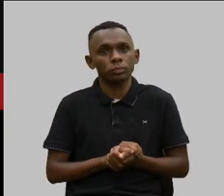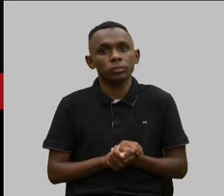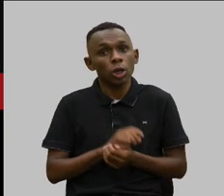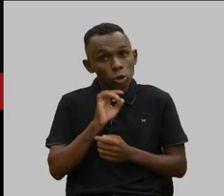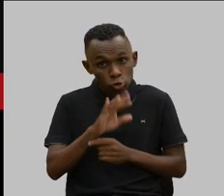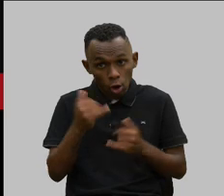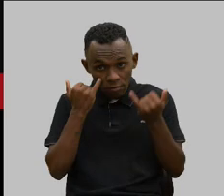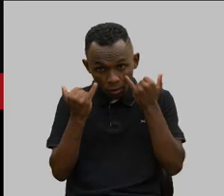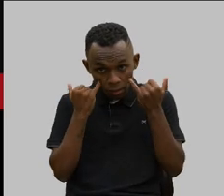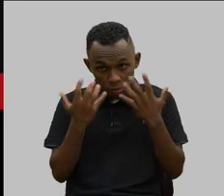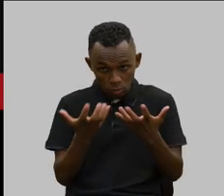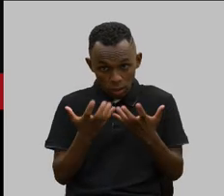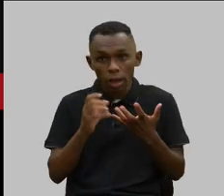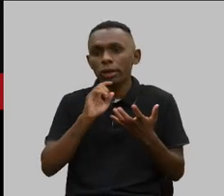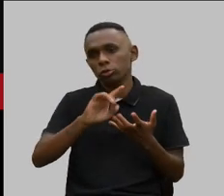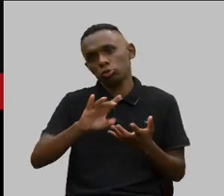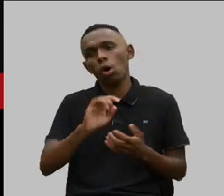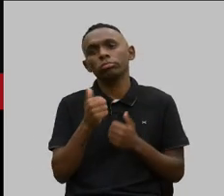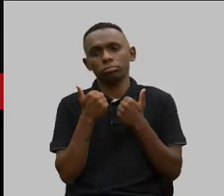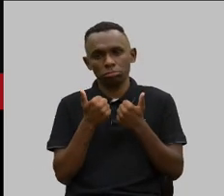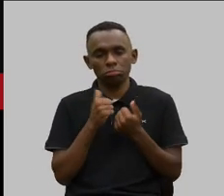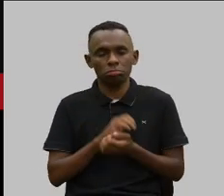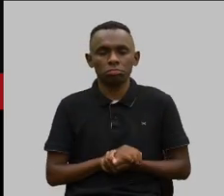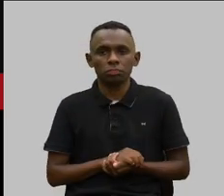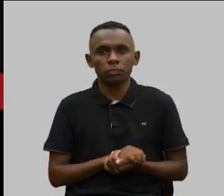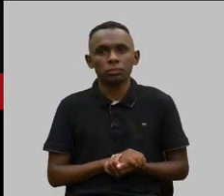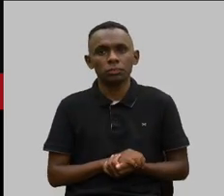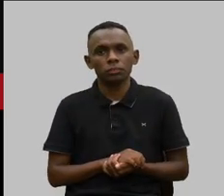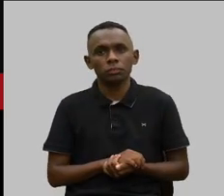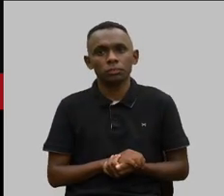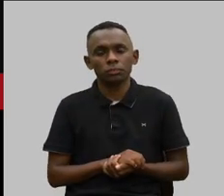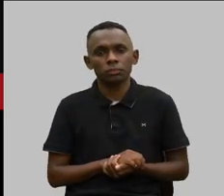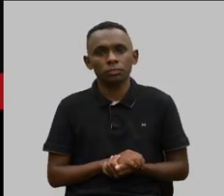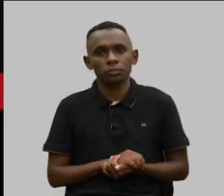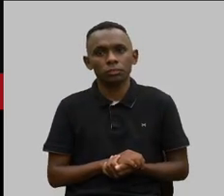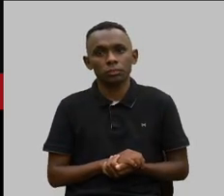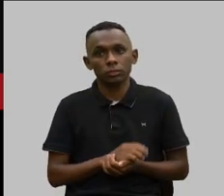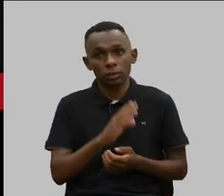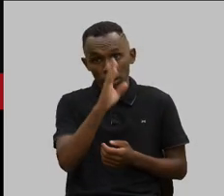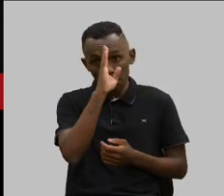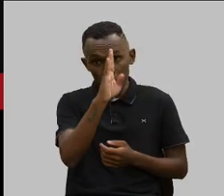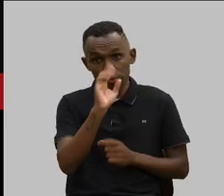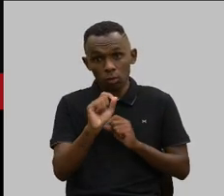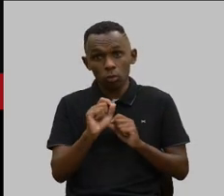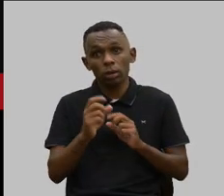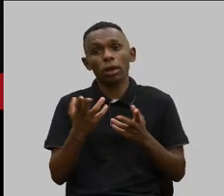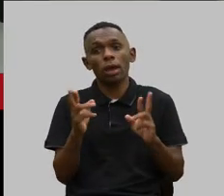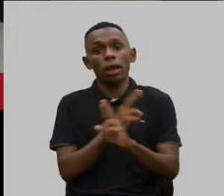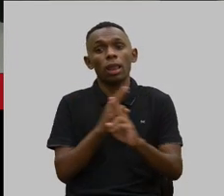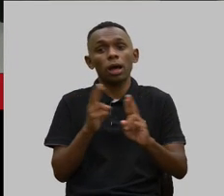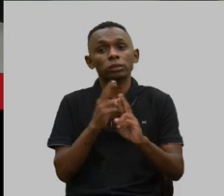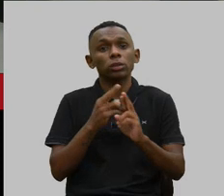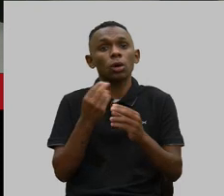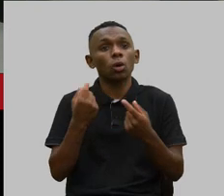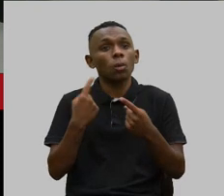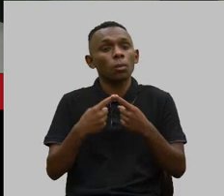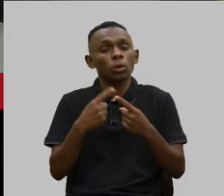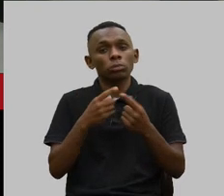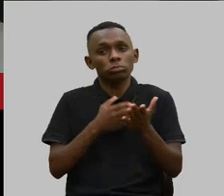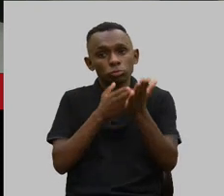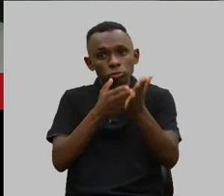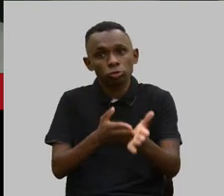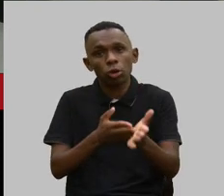esse dado que você quer isso principalmente em relação a causa de sinistralidade